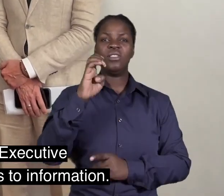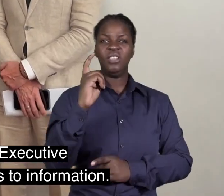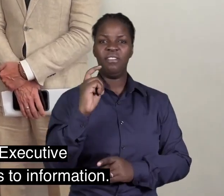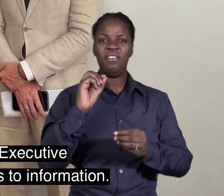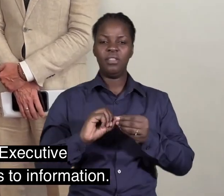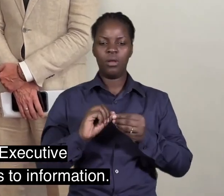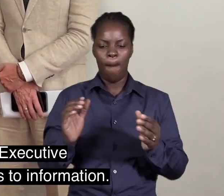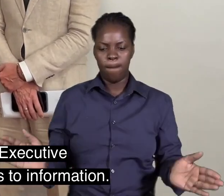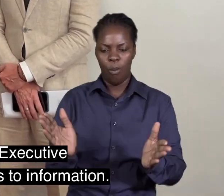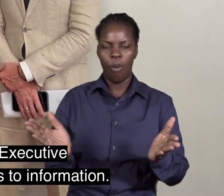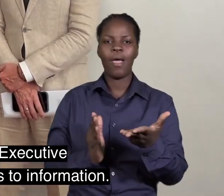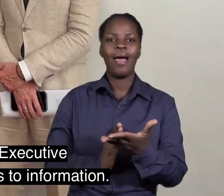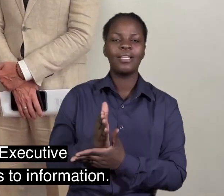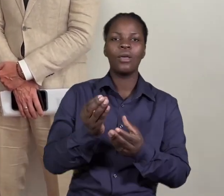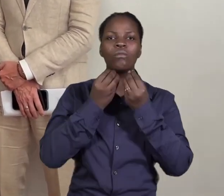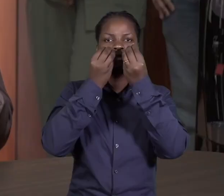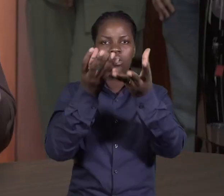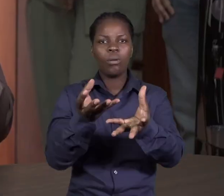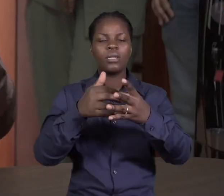garantir um maior acesso à informação.